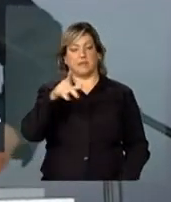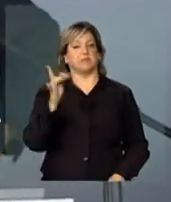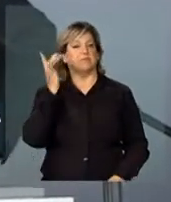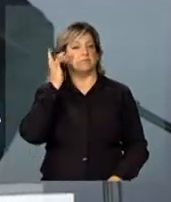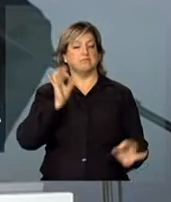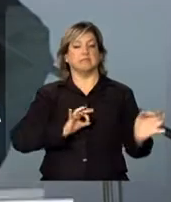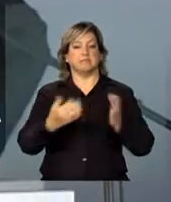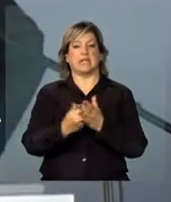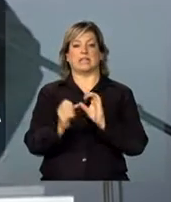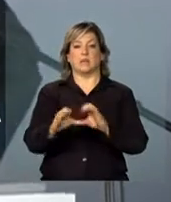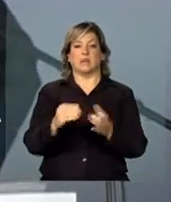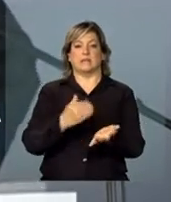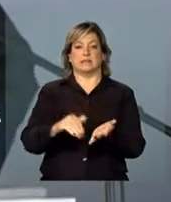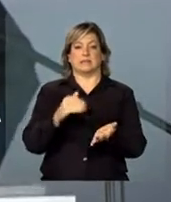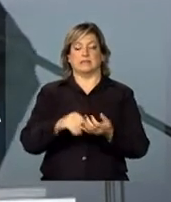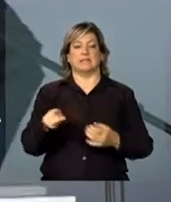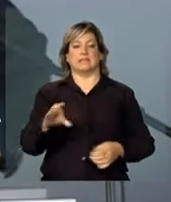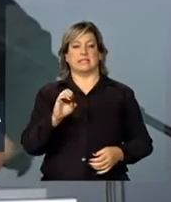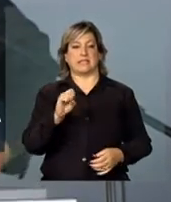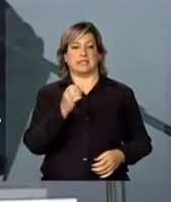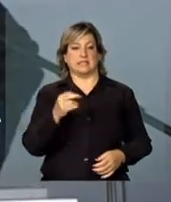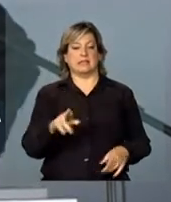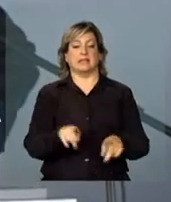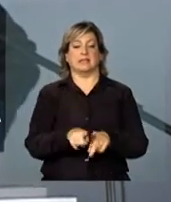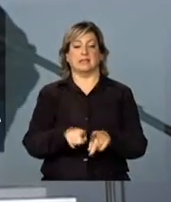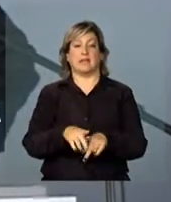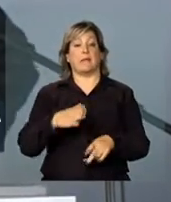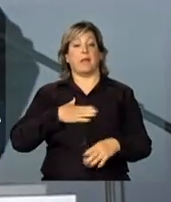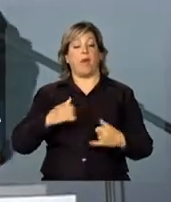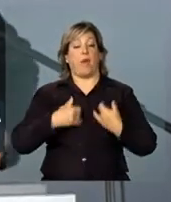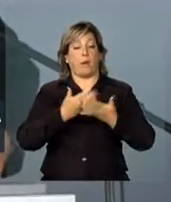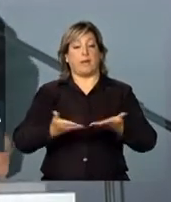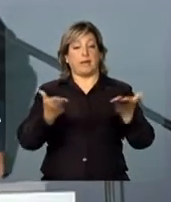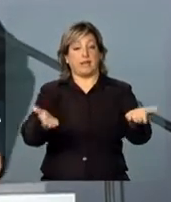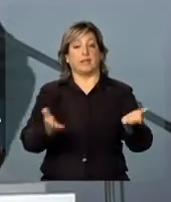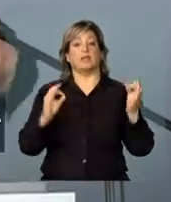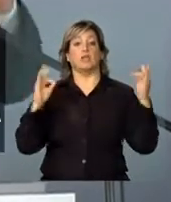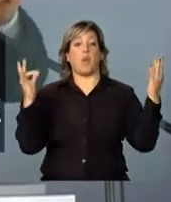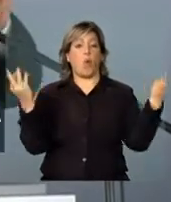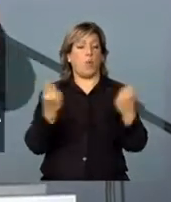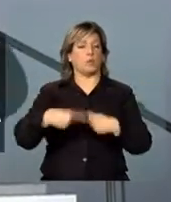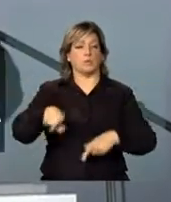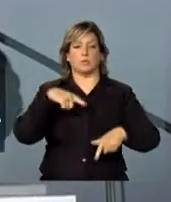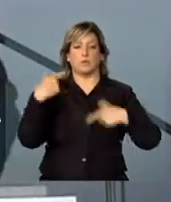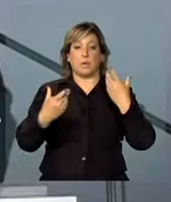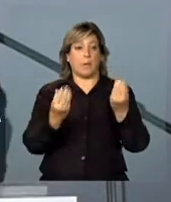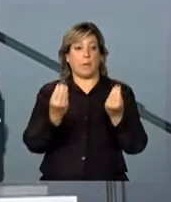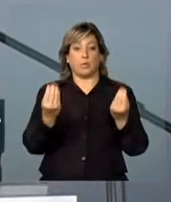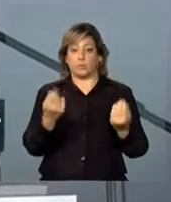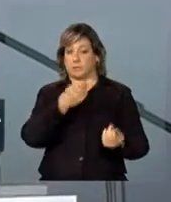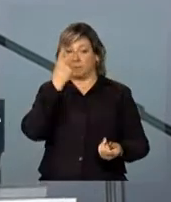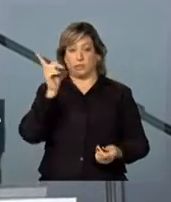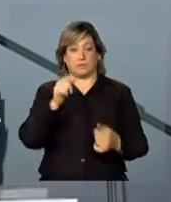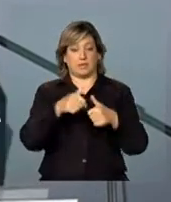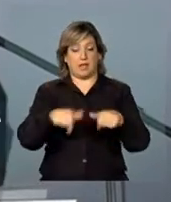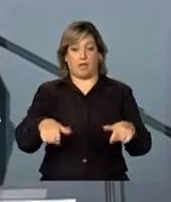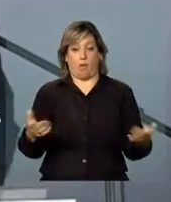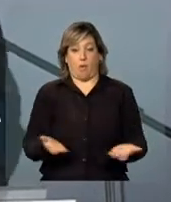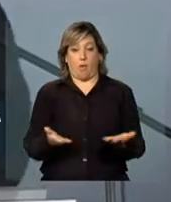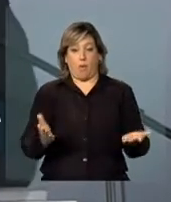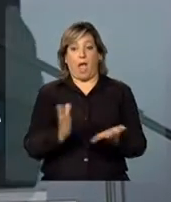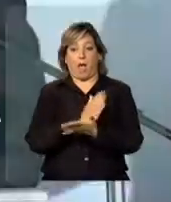Educação, um grande secretário César Calegari. E a minha homenagem a todos esses militantes, muitos não estão aqui hoje, alguns estão,